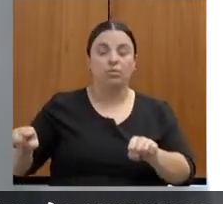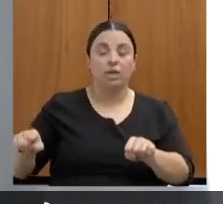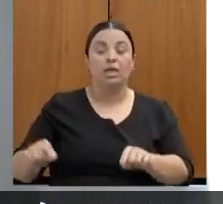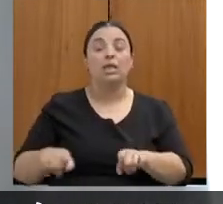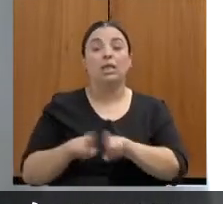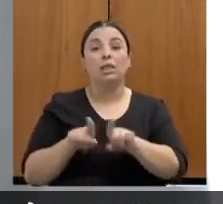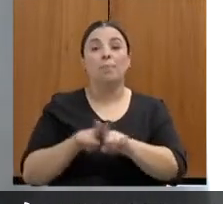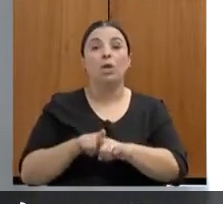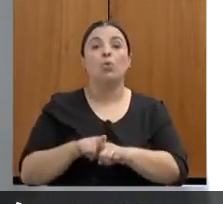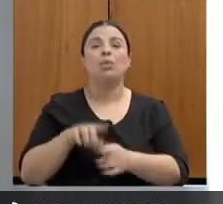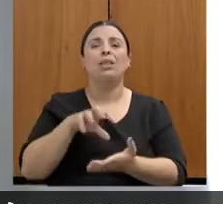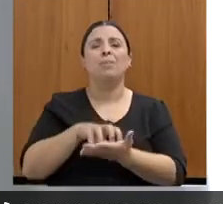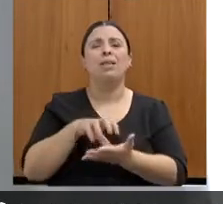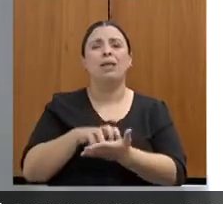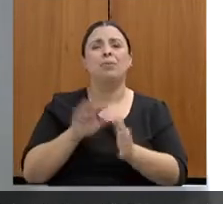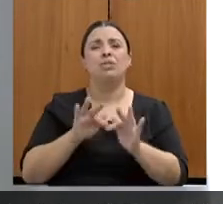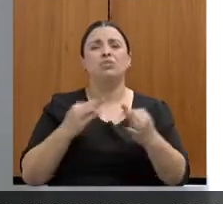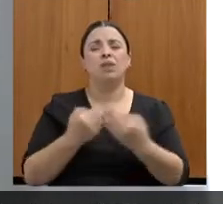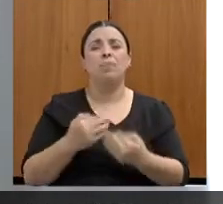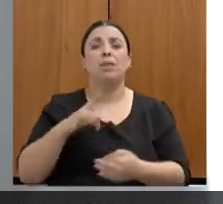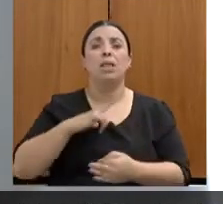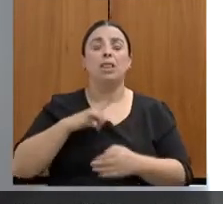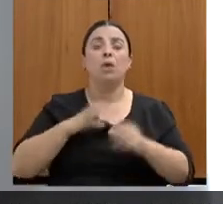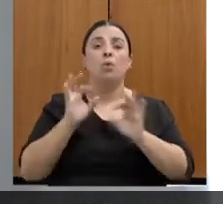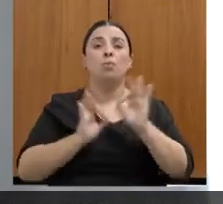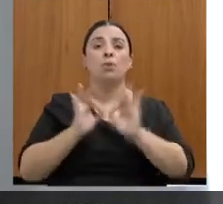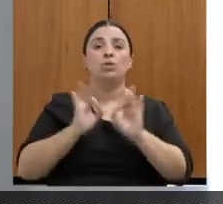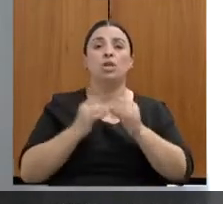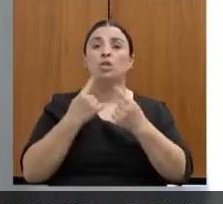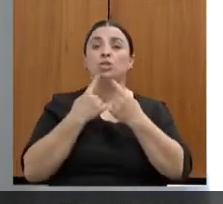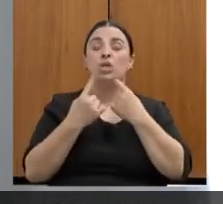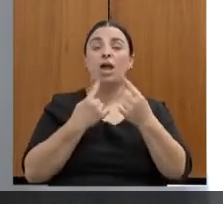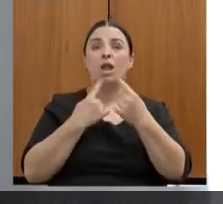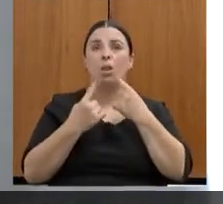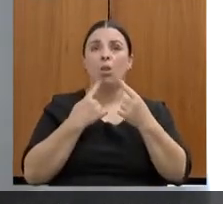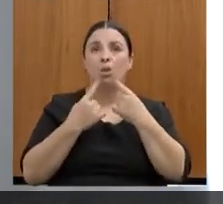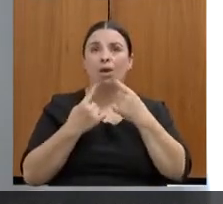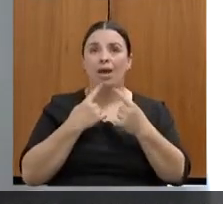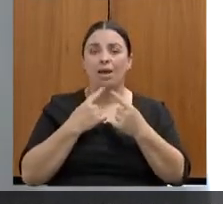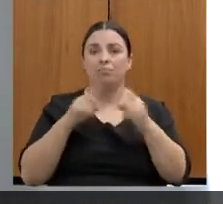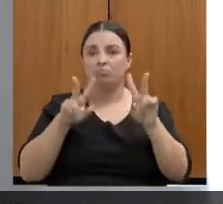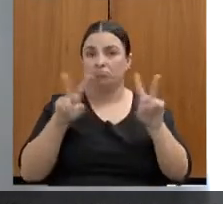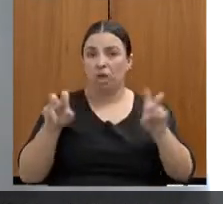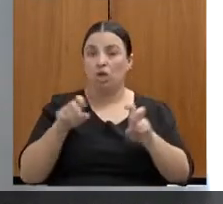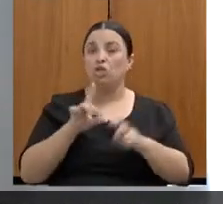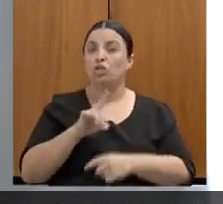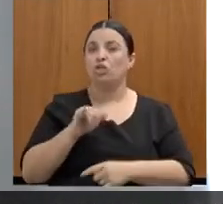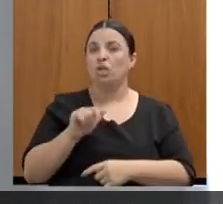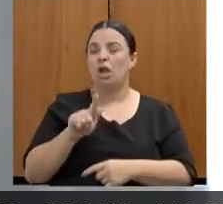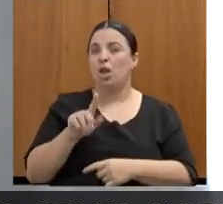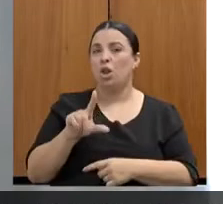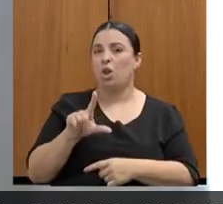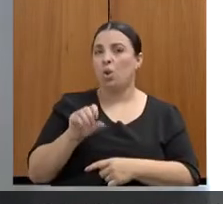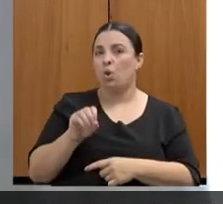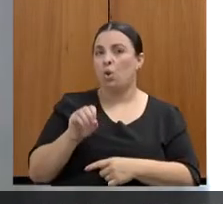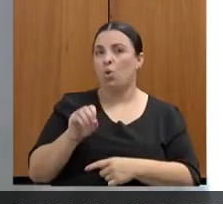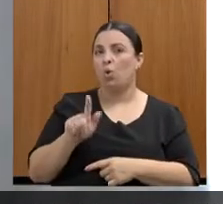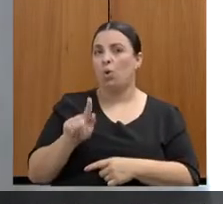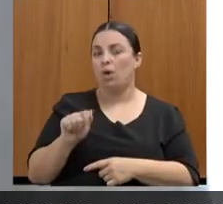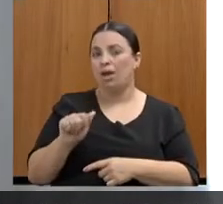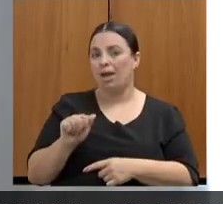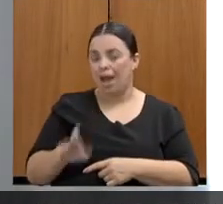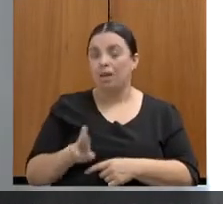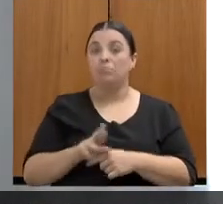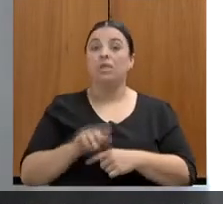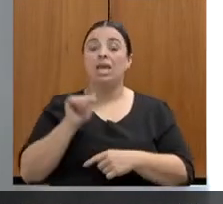Família também conta com o projeto Dialogar, que funciona no Departamento de Família mesmo, que ele